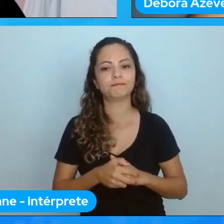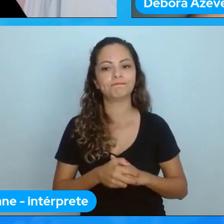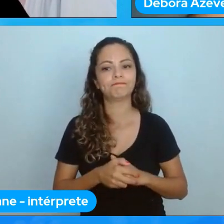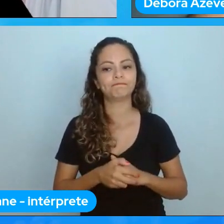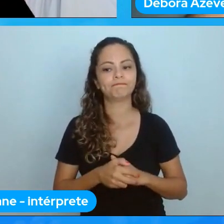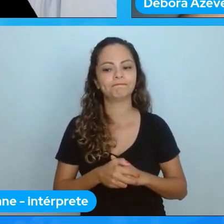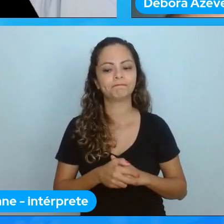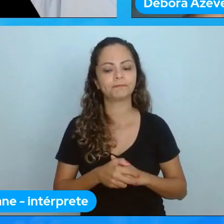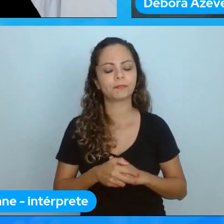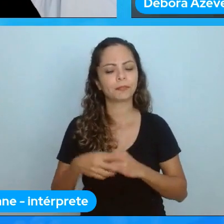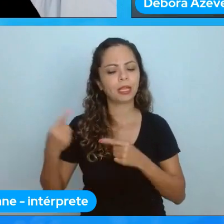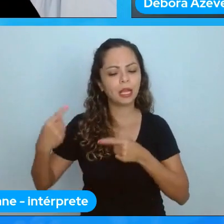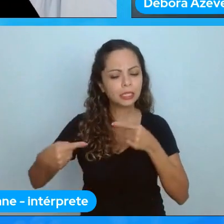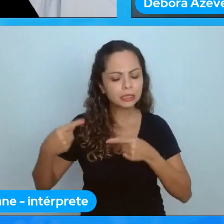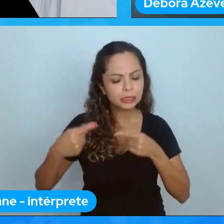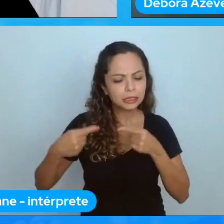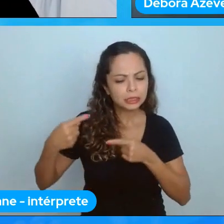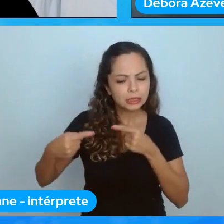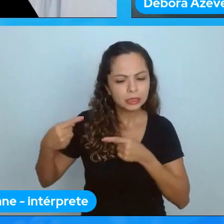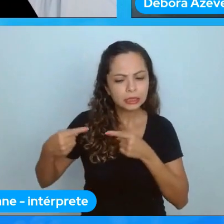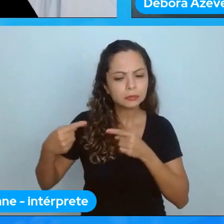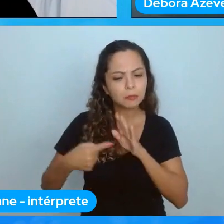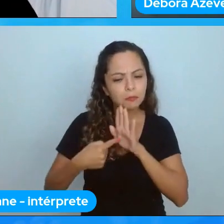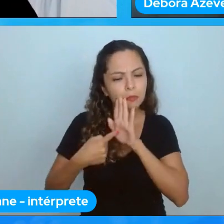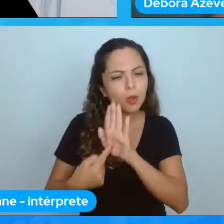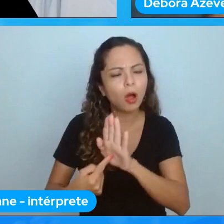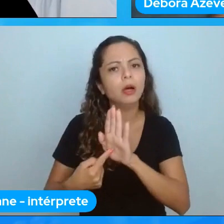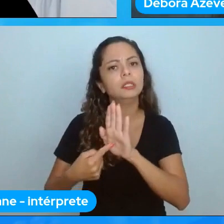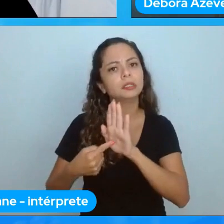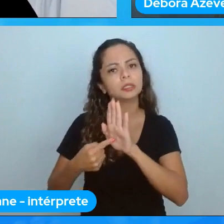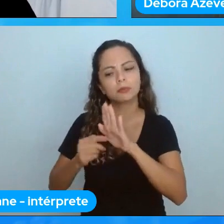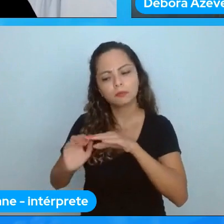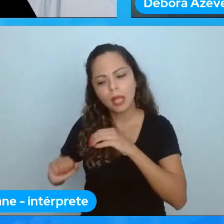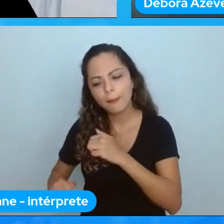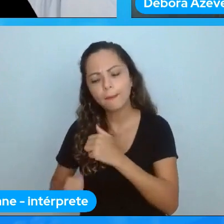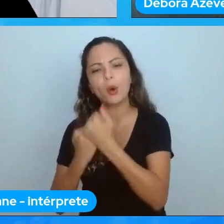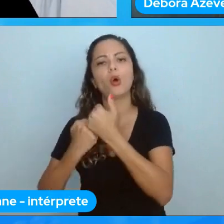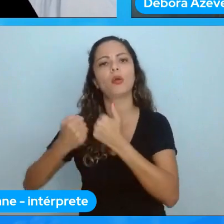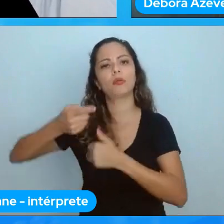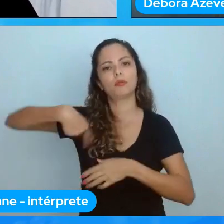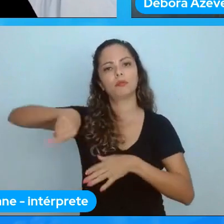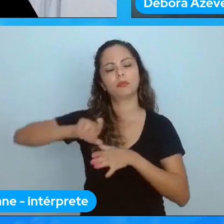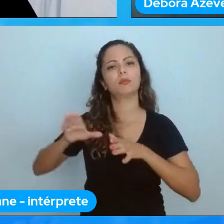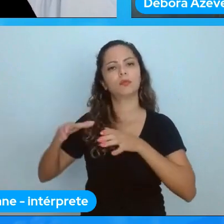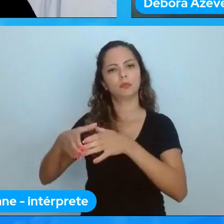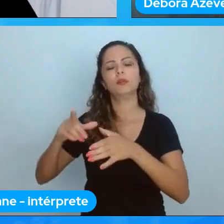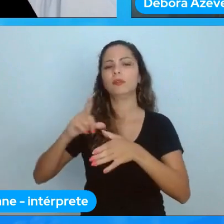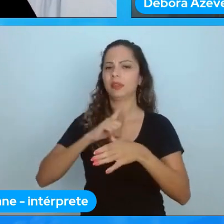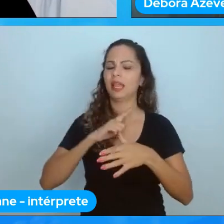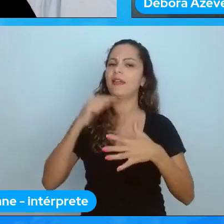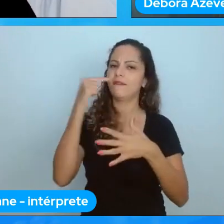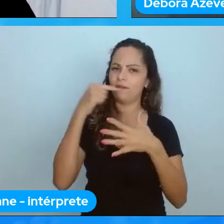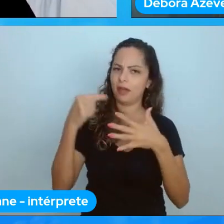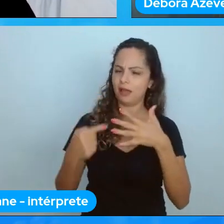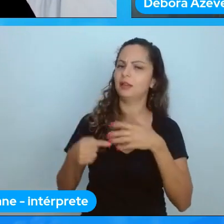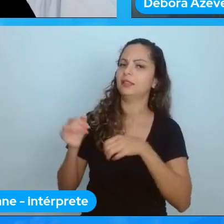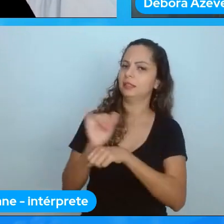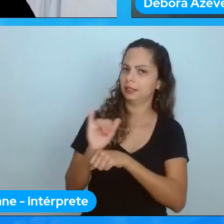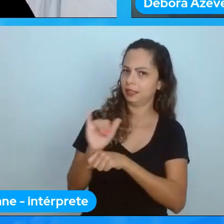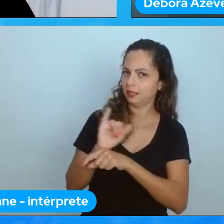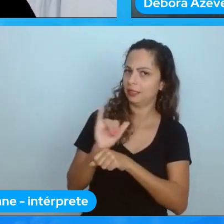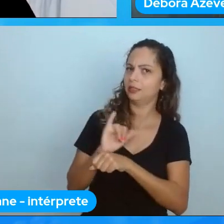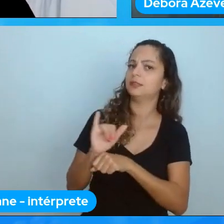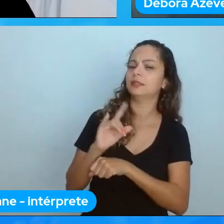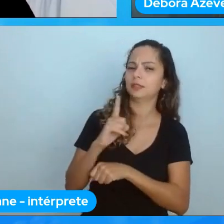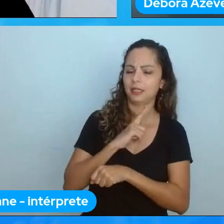ações afirmativas tem várias assim eu acho que a gente realmente pode pode encontrar várias é